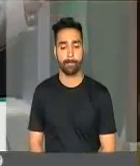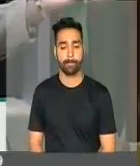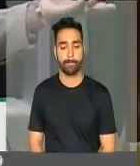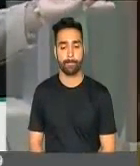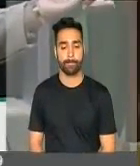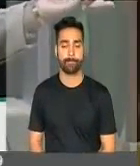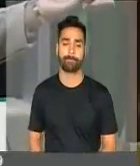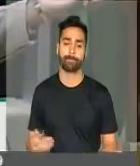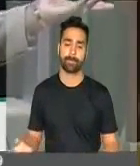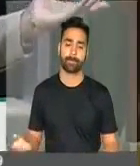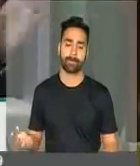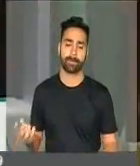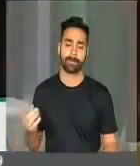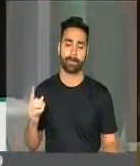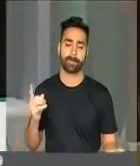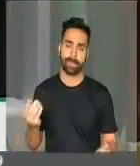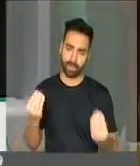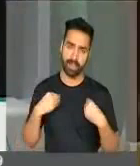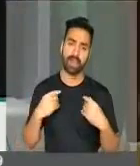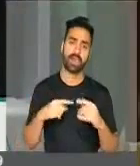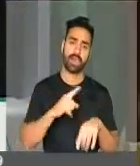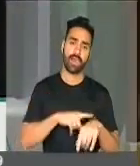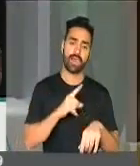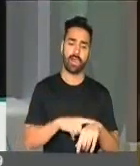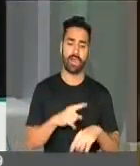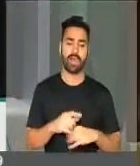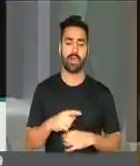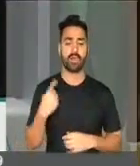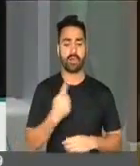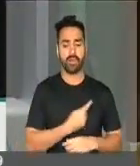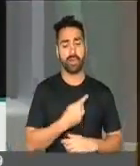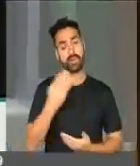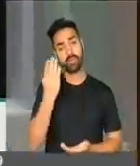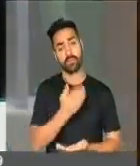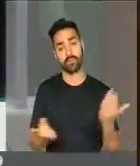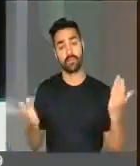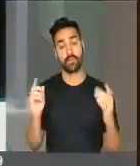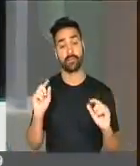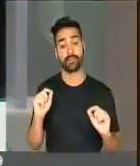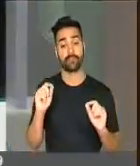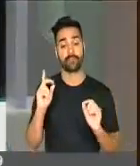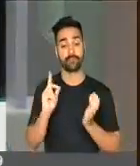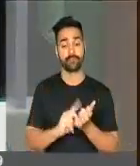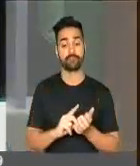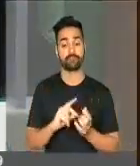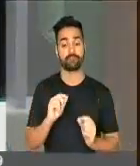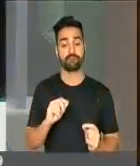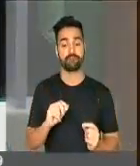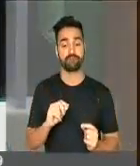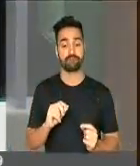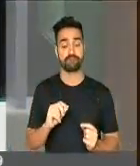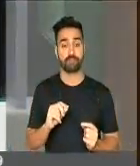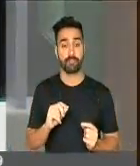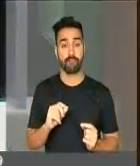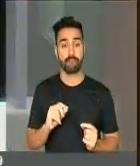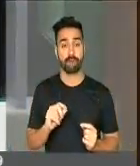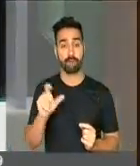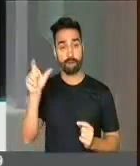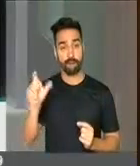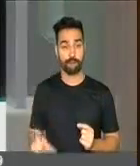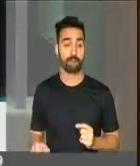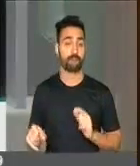Senhor, uma homenagem, por favor. Nós perdemos, na verdade, aquele que nós